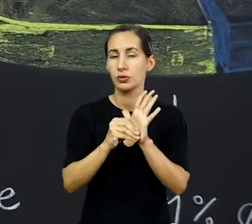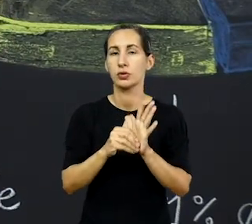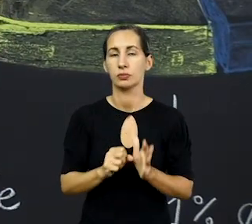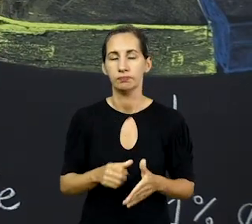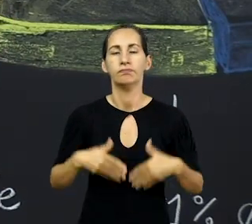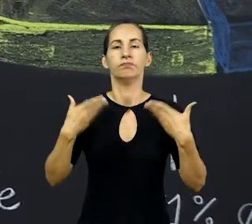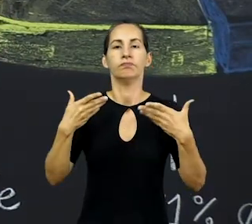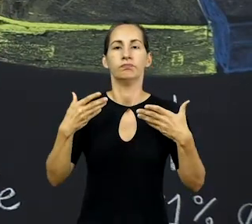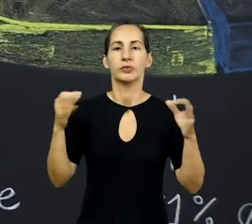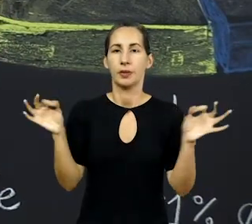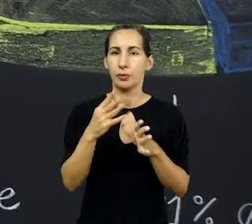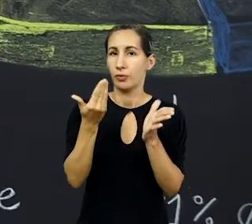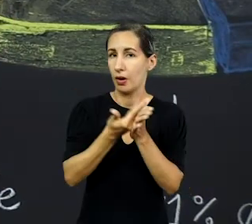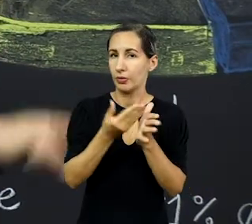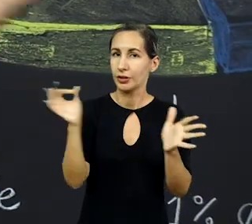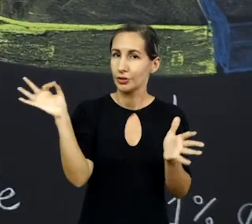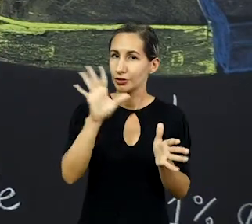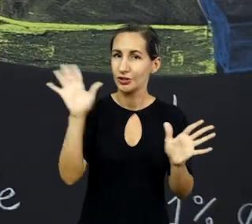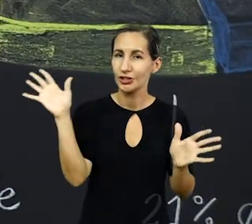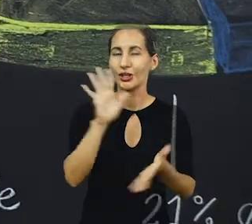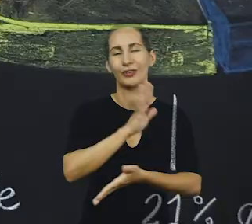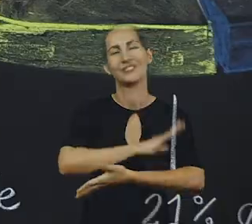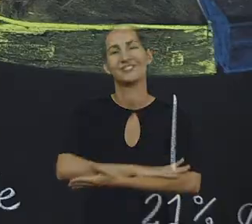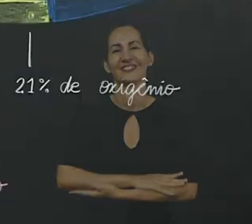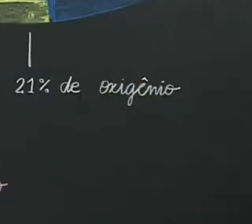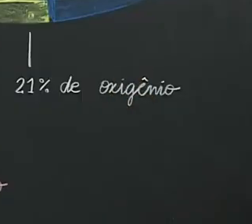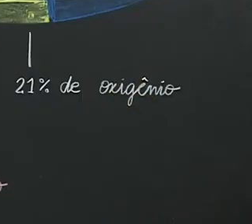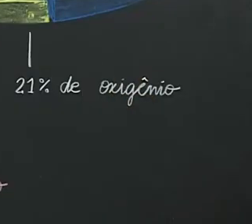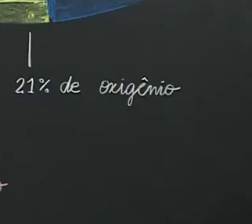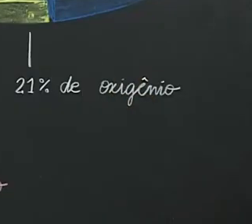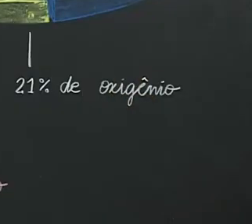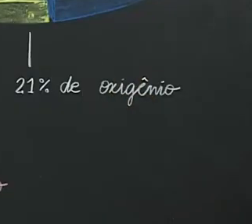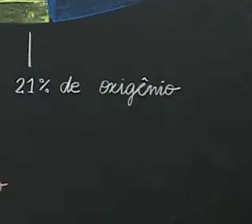e fechamos aqui a nossa aula. Até a próxima. Tchauzinho!